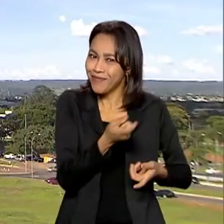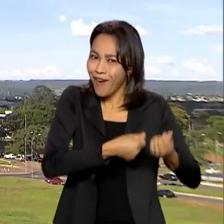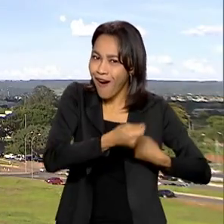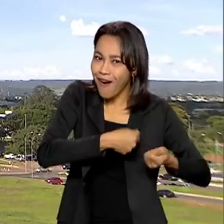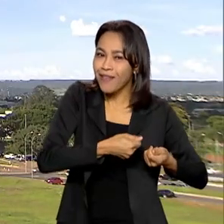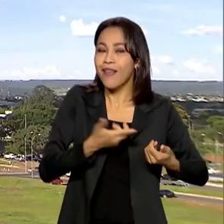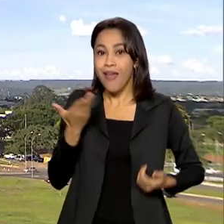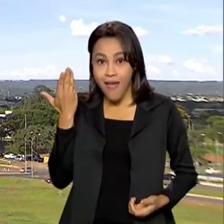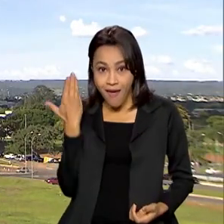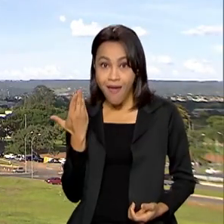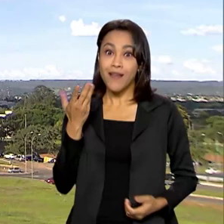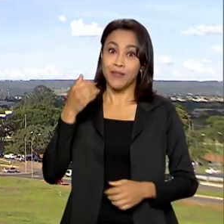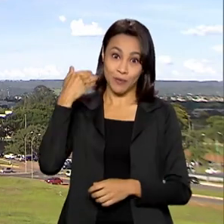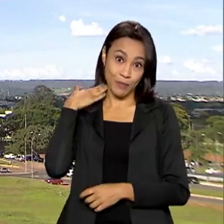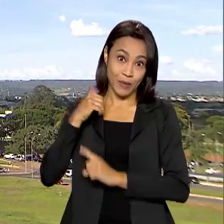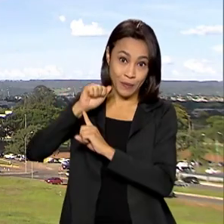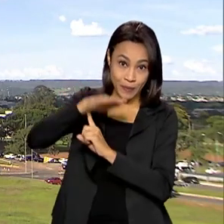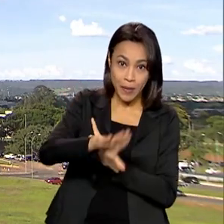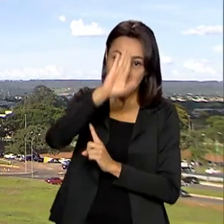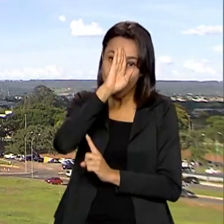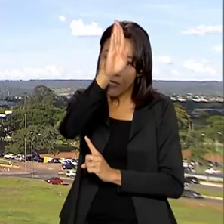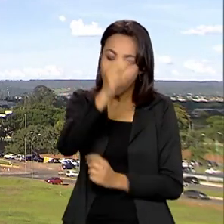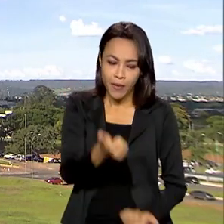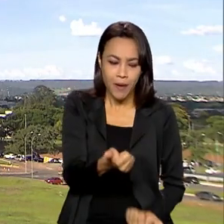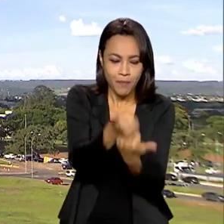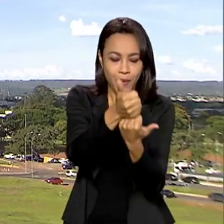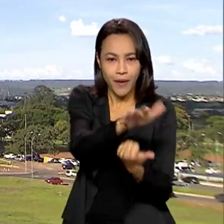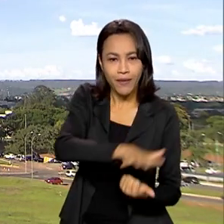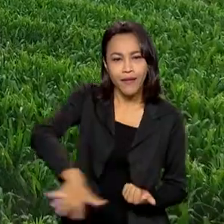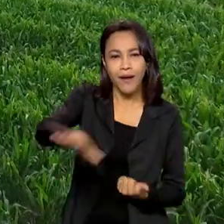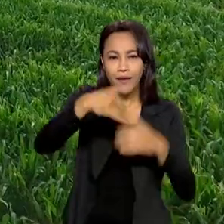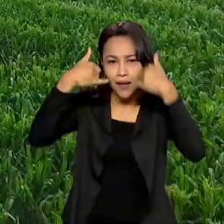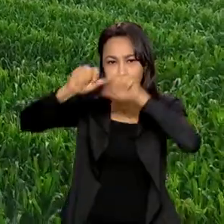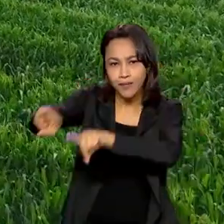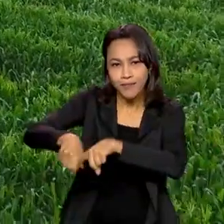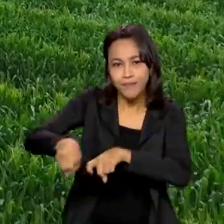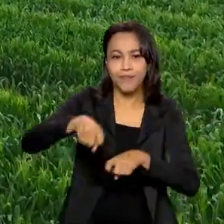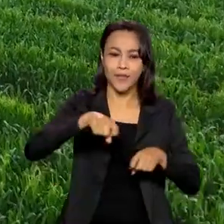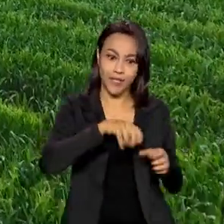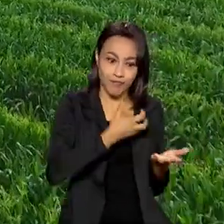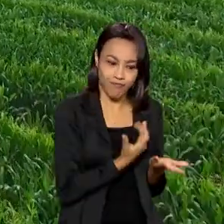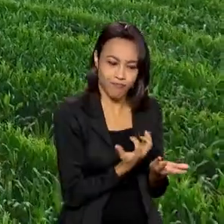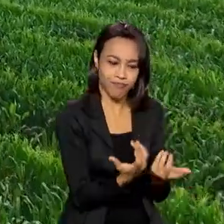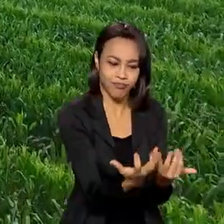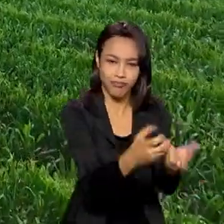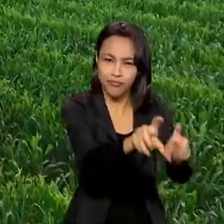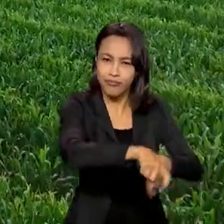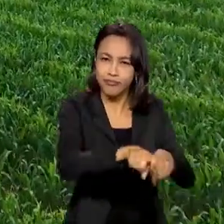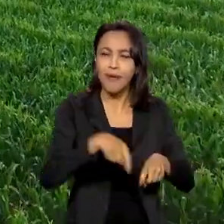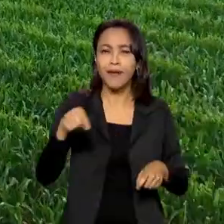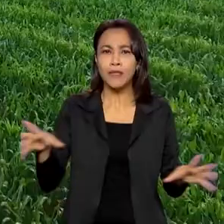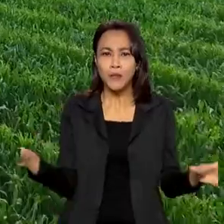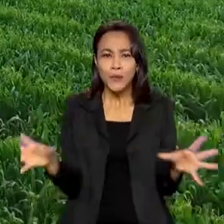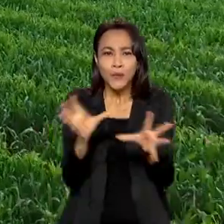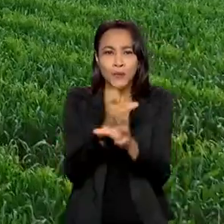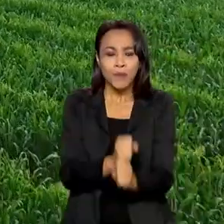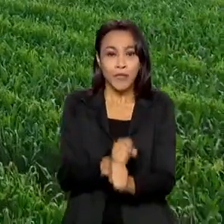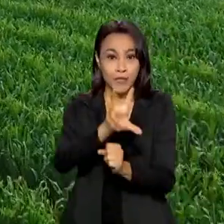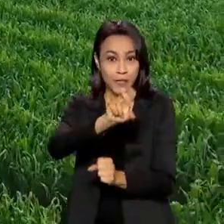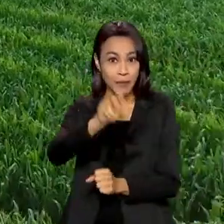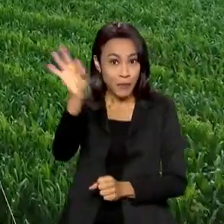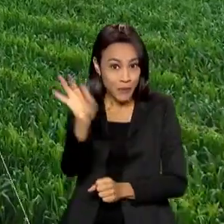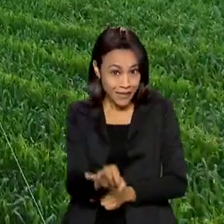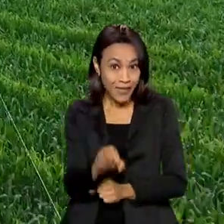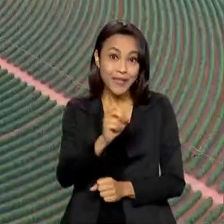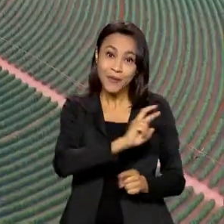instituição é a principal financiadora da agricultura e pecuária nacionais, respondendo por mais de 50% do crédito